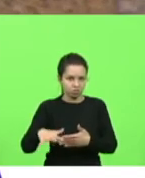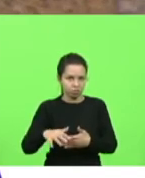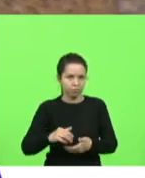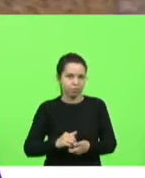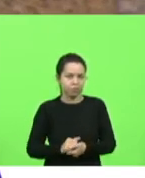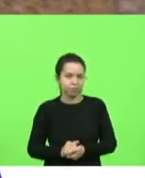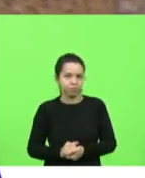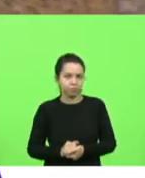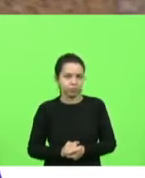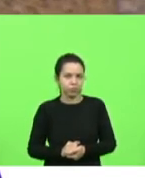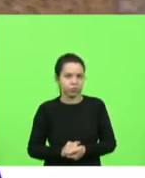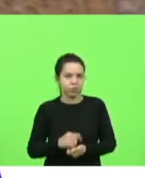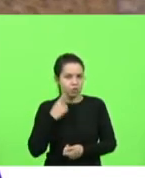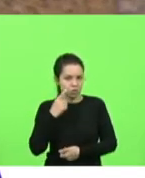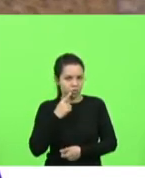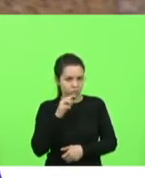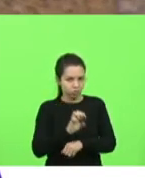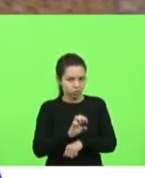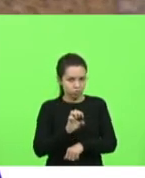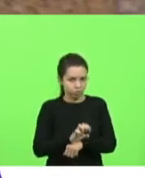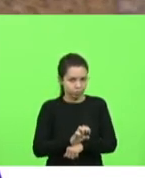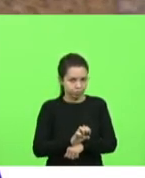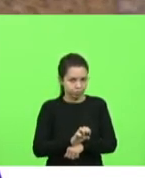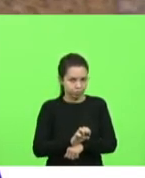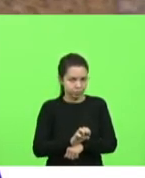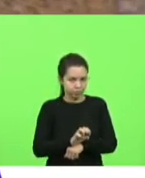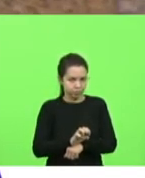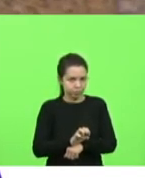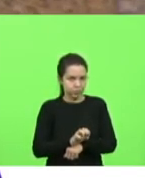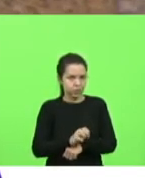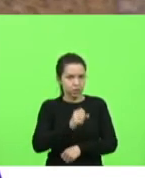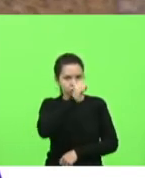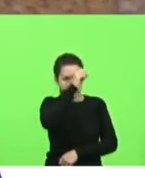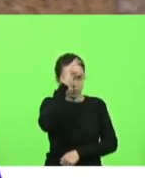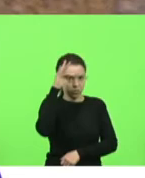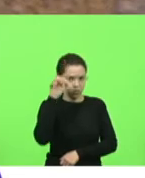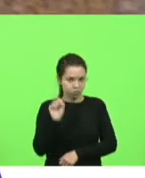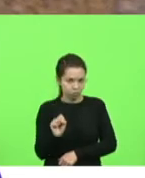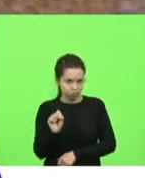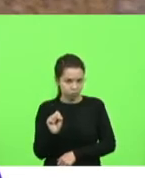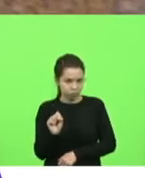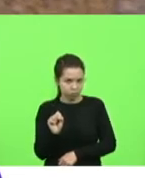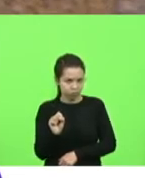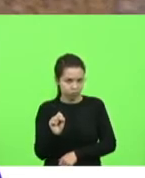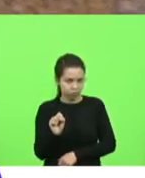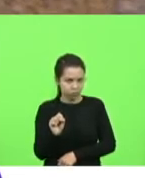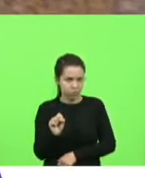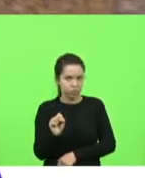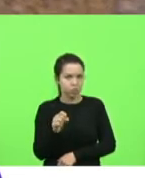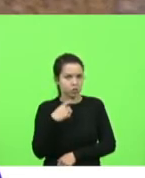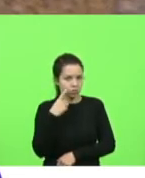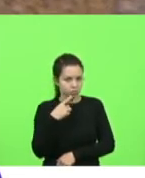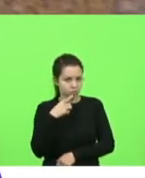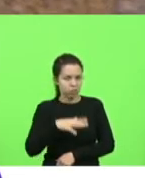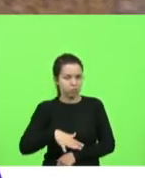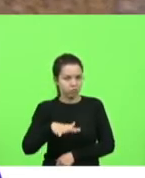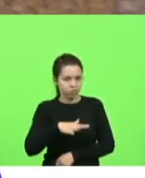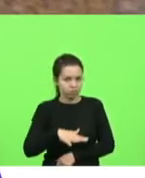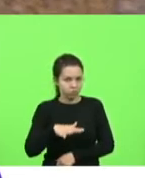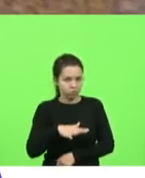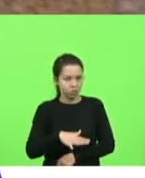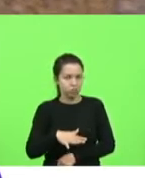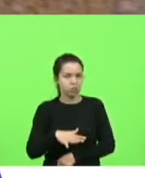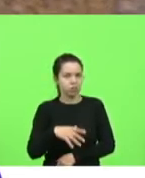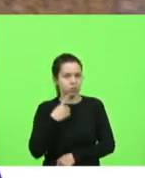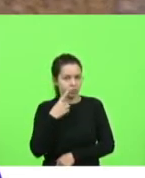para deputado estadual tá São Francisco do Sul ali tem os deputados da região eu sei que os deputados da